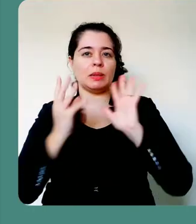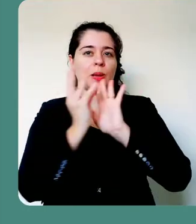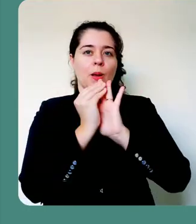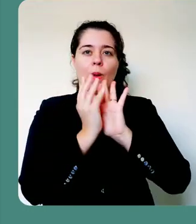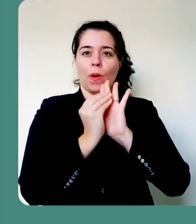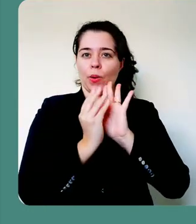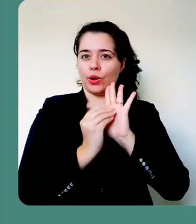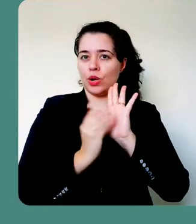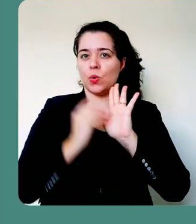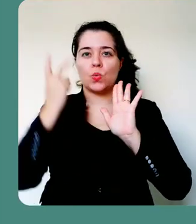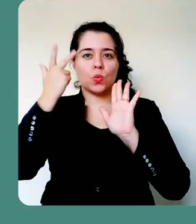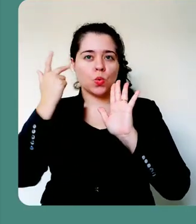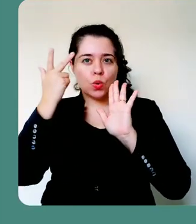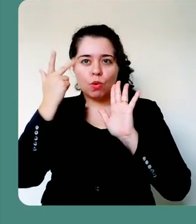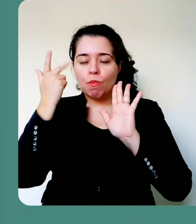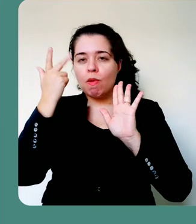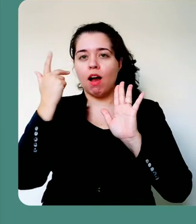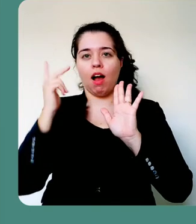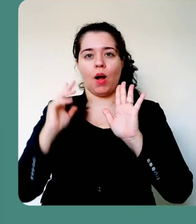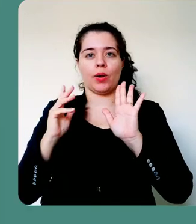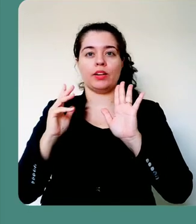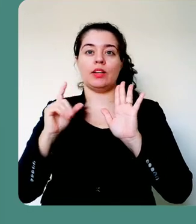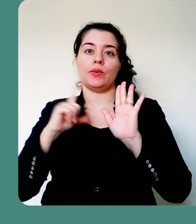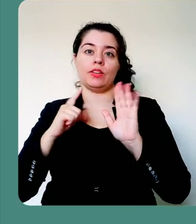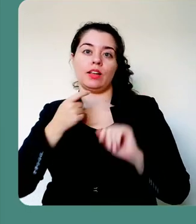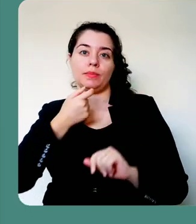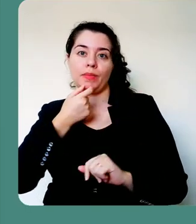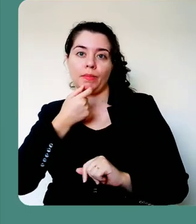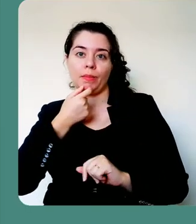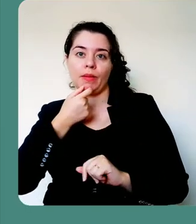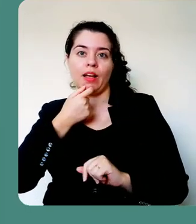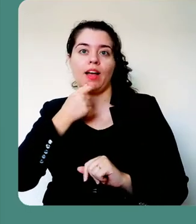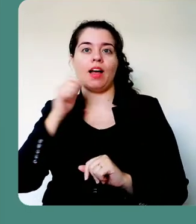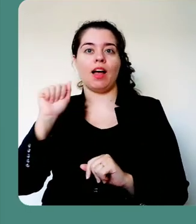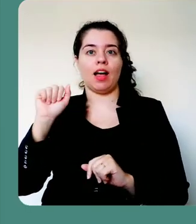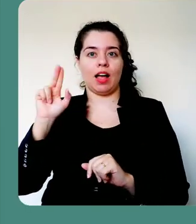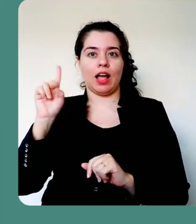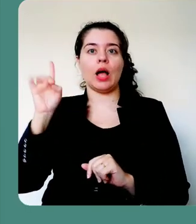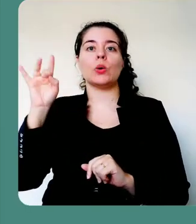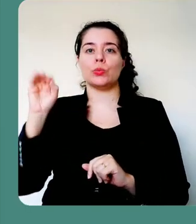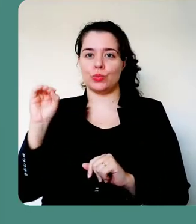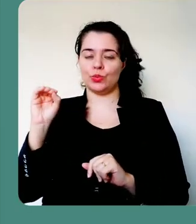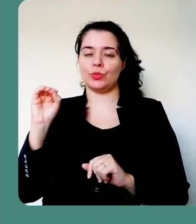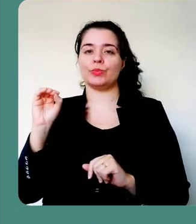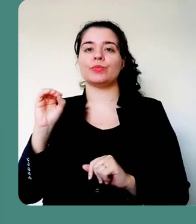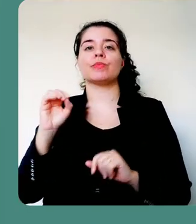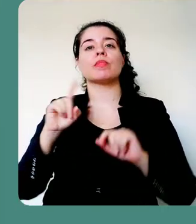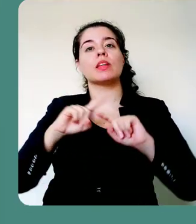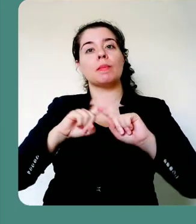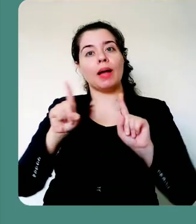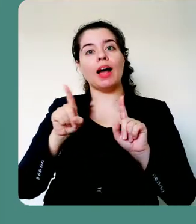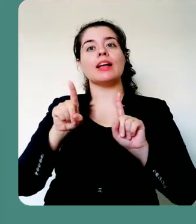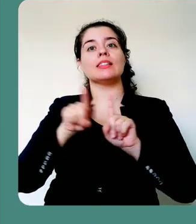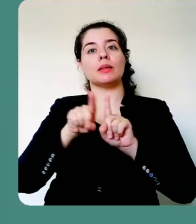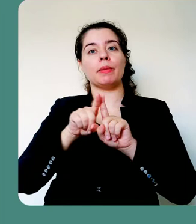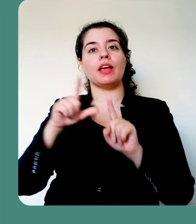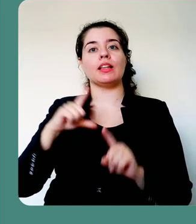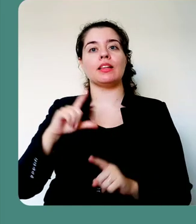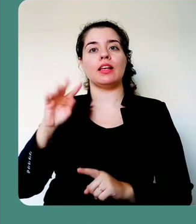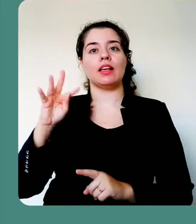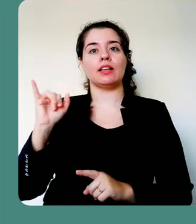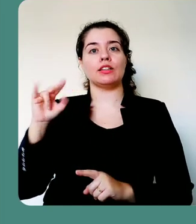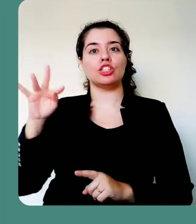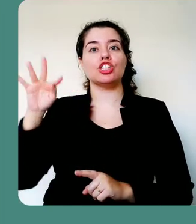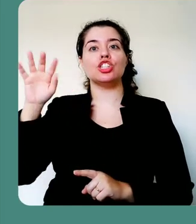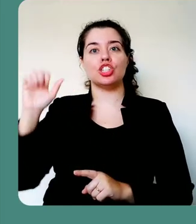conteúdos a partir da captura do áudio. Então, essa opção tem que estar habilitada. E as opções de tinta e apontador laser,